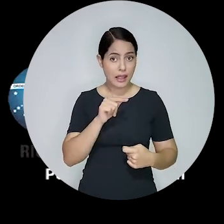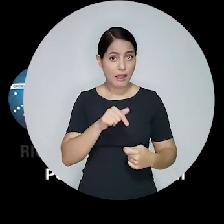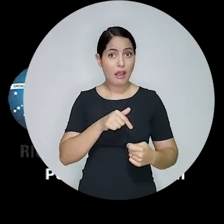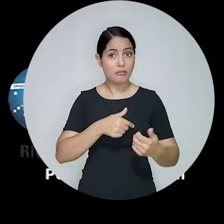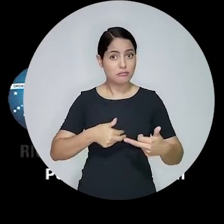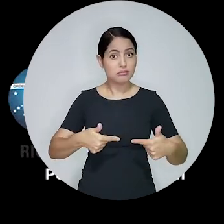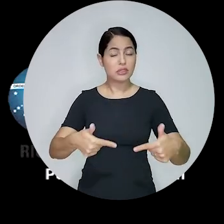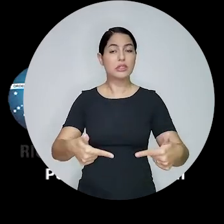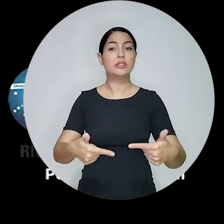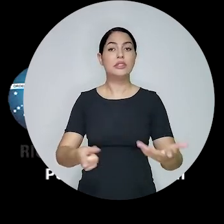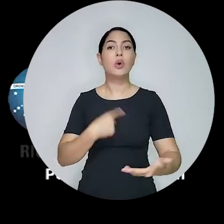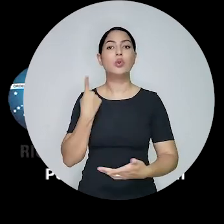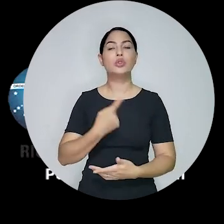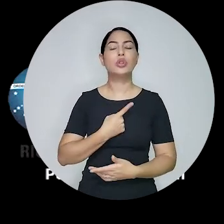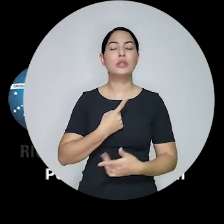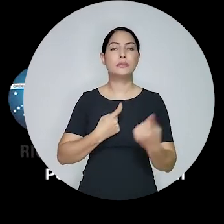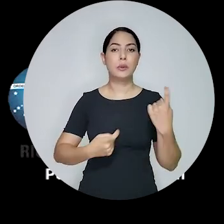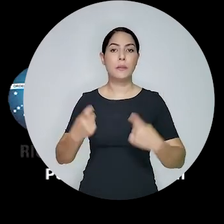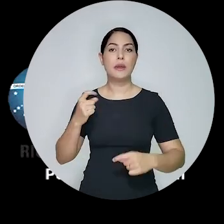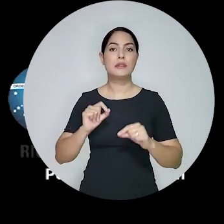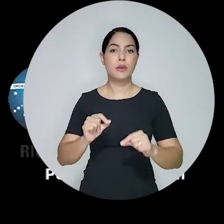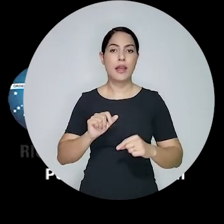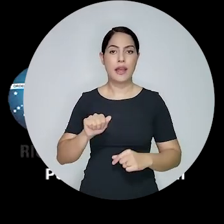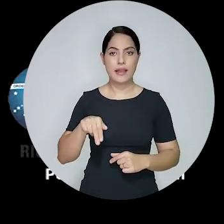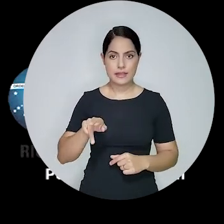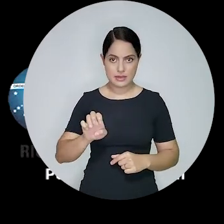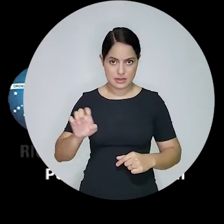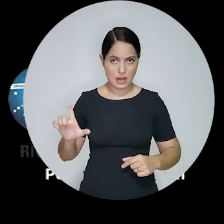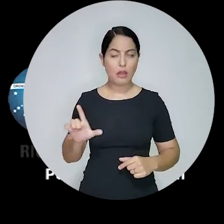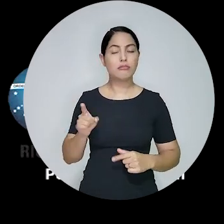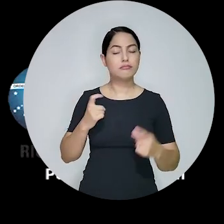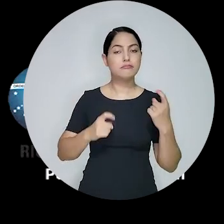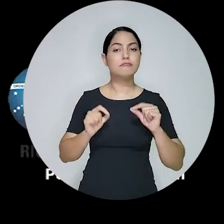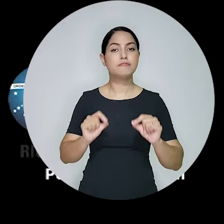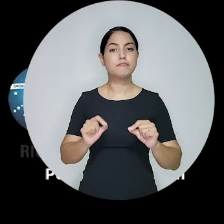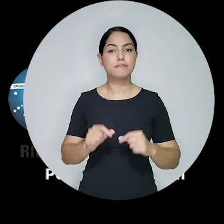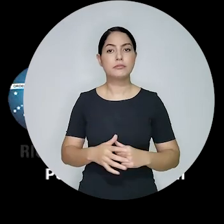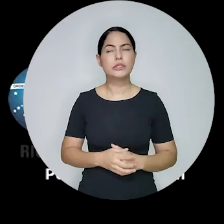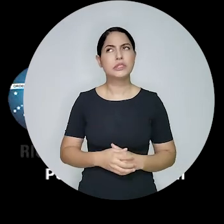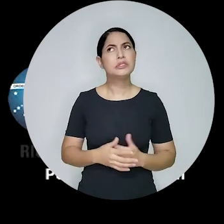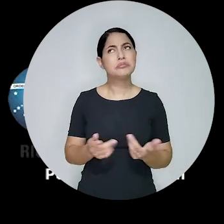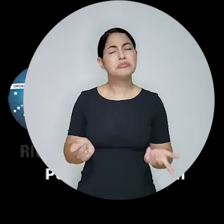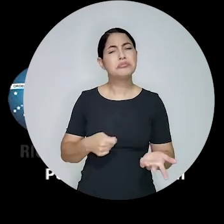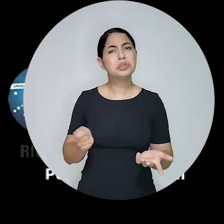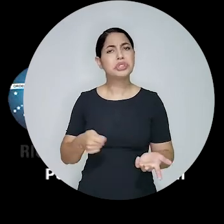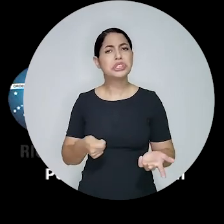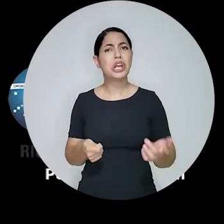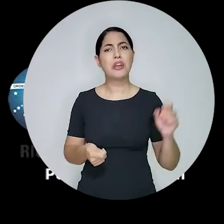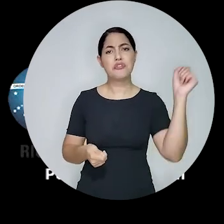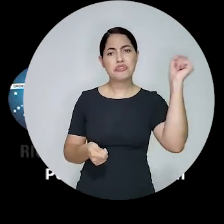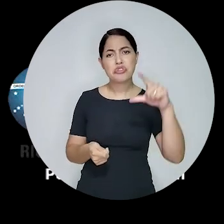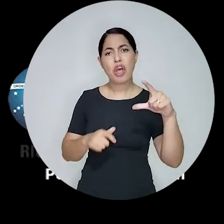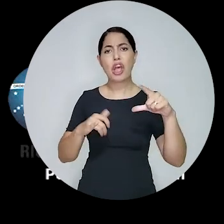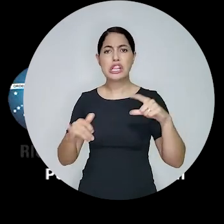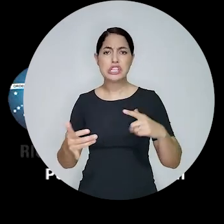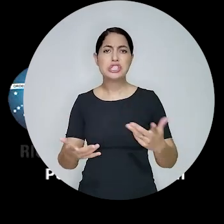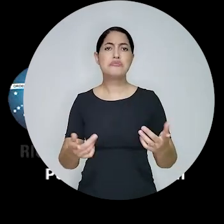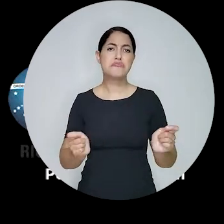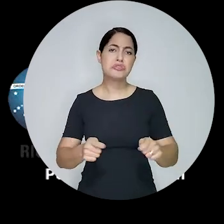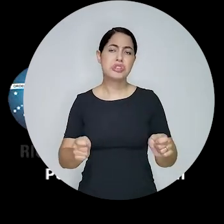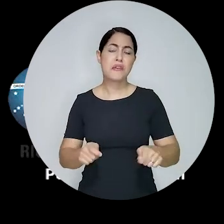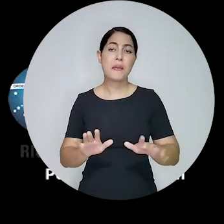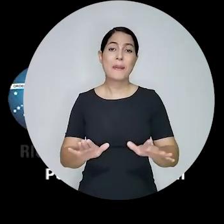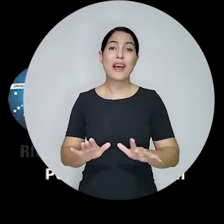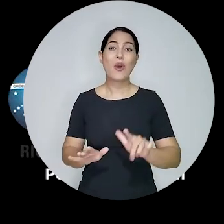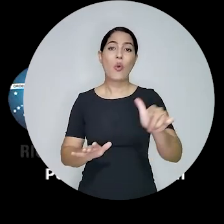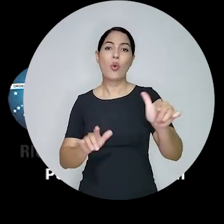Então, a preocupação da ANEL em tentar fazer uma nova linha, por exemplo, guardada, claro, a proteção ambiental, isso é inexorável, mas talvez